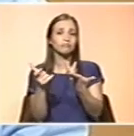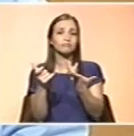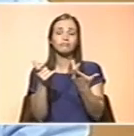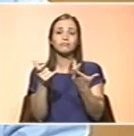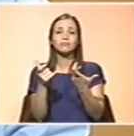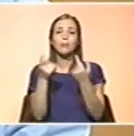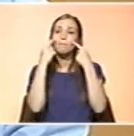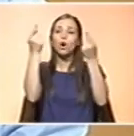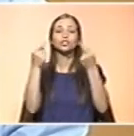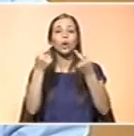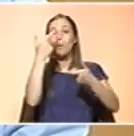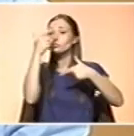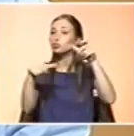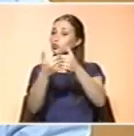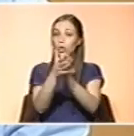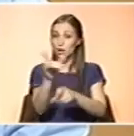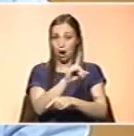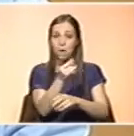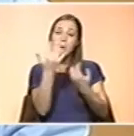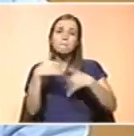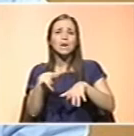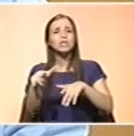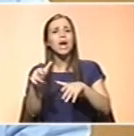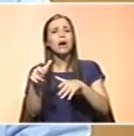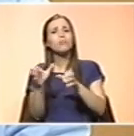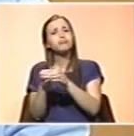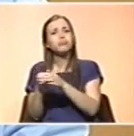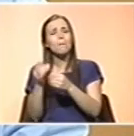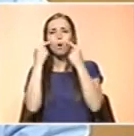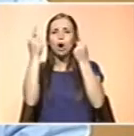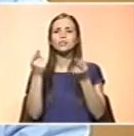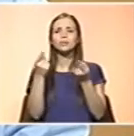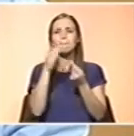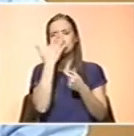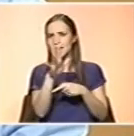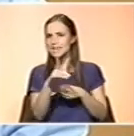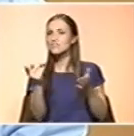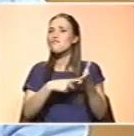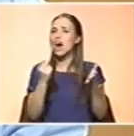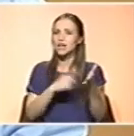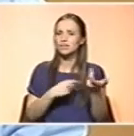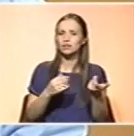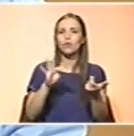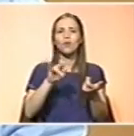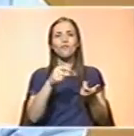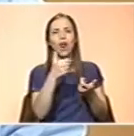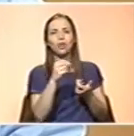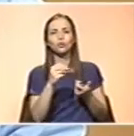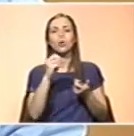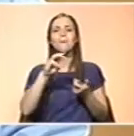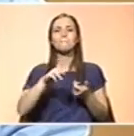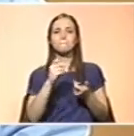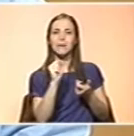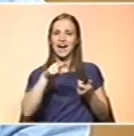em geral, que nos indicam que parece haver uma instante necessitária de flato, de magnésio e eventualmente de